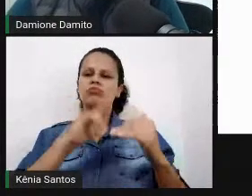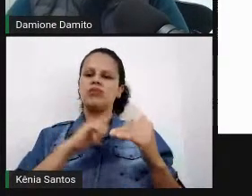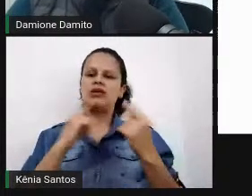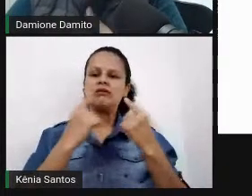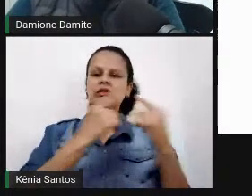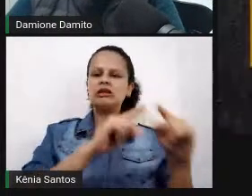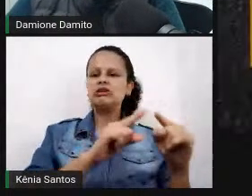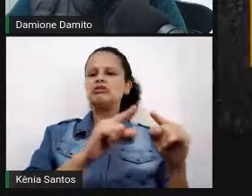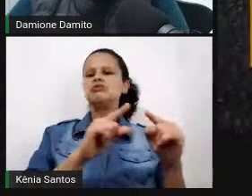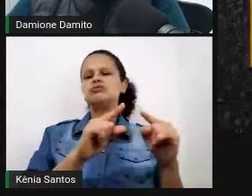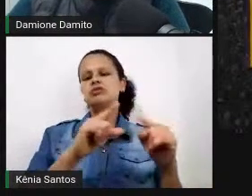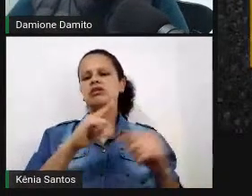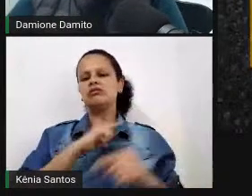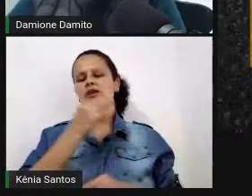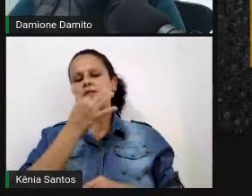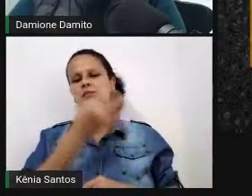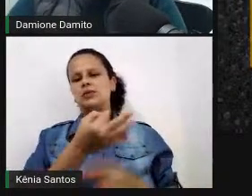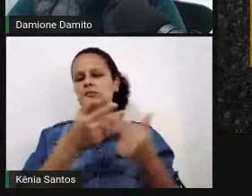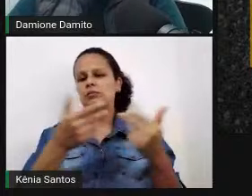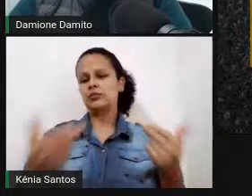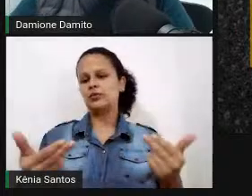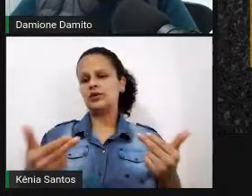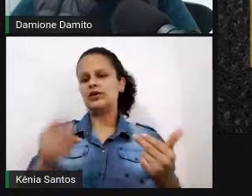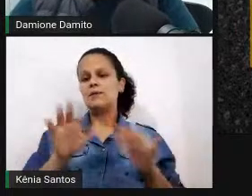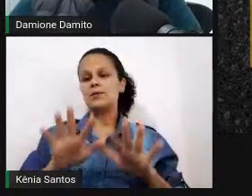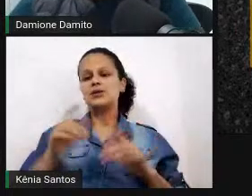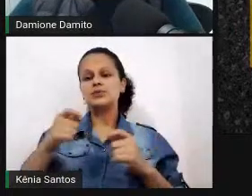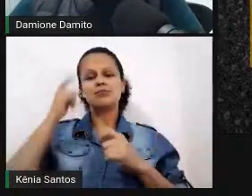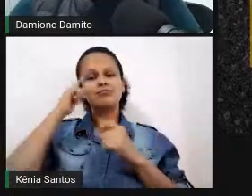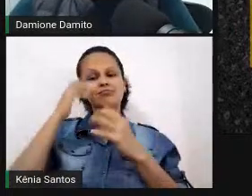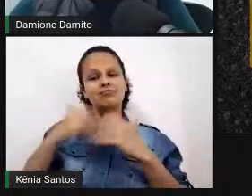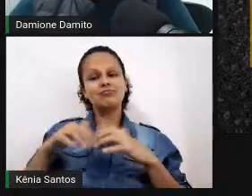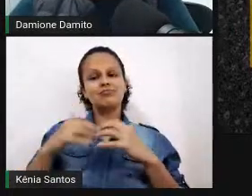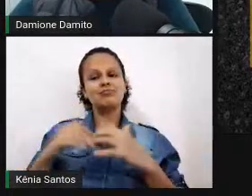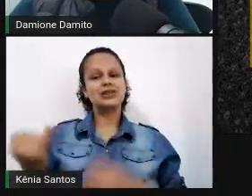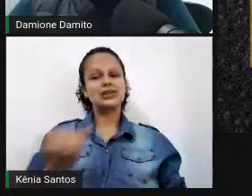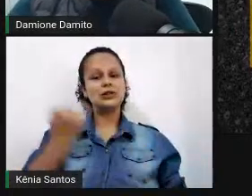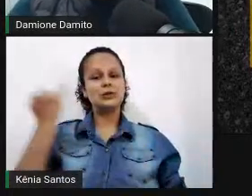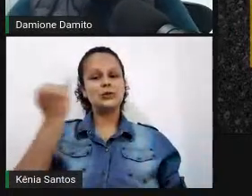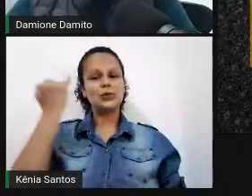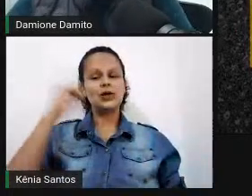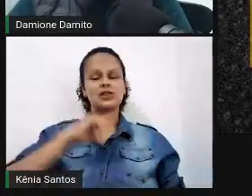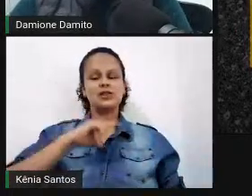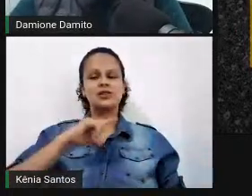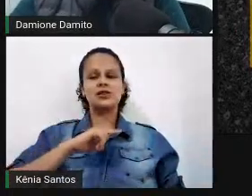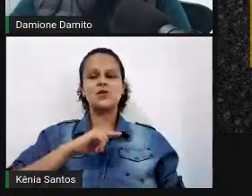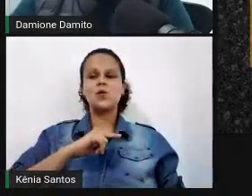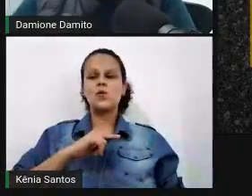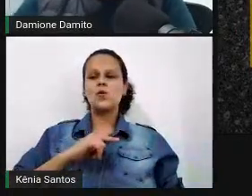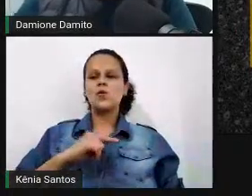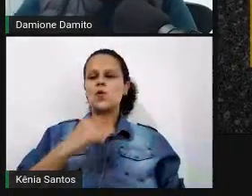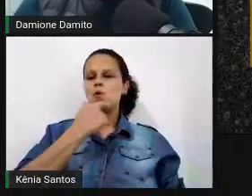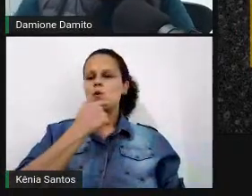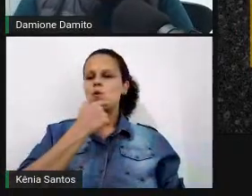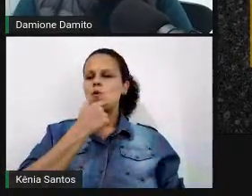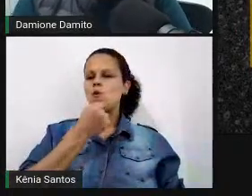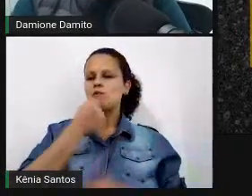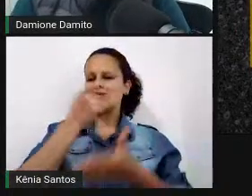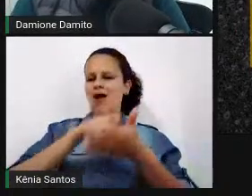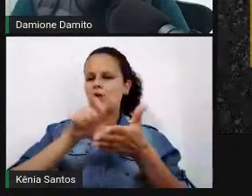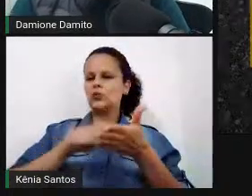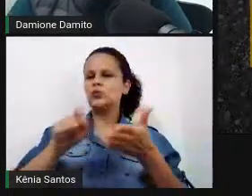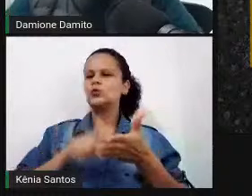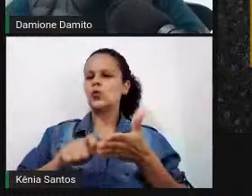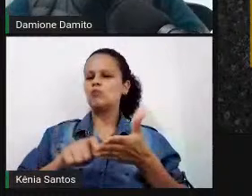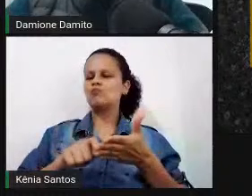através da discussão, da reflexão e assim por diante. Mas uma coisa é certa, tem um autor que eu gosto bastante e assim como tudo na educação ele é bastante criticado,